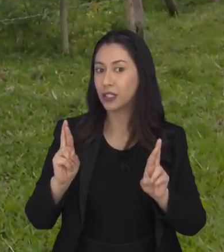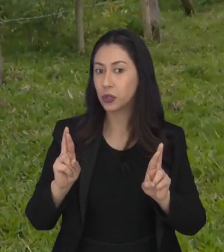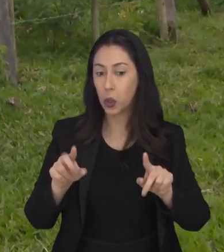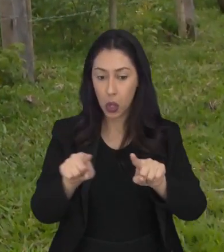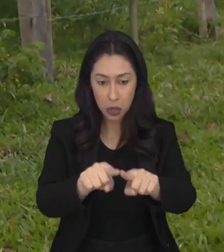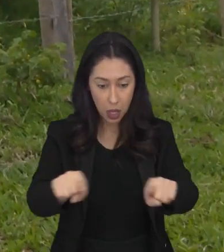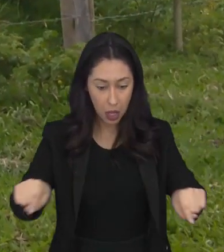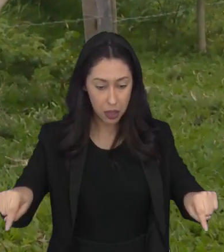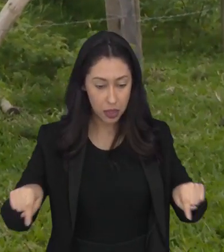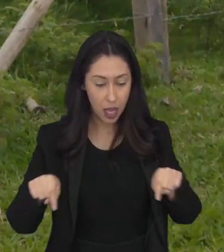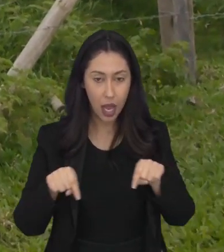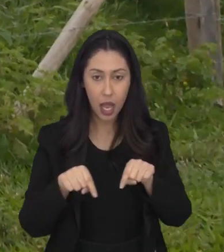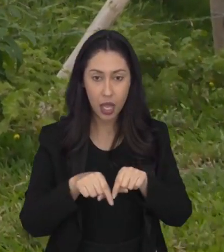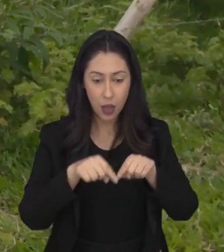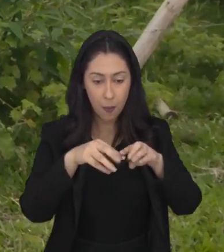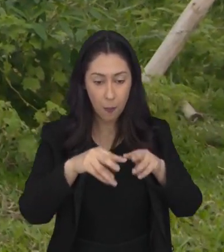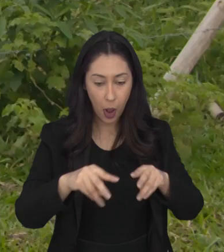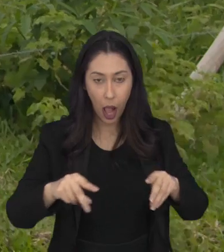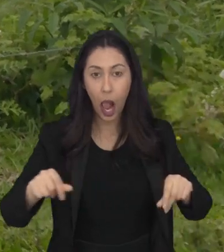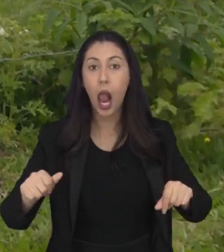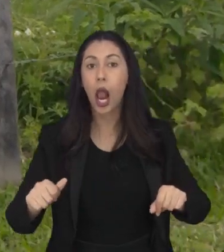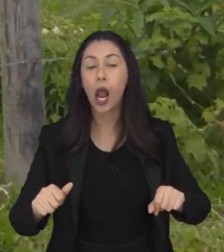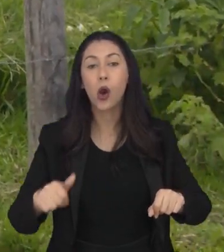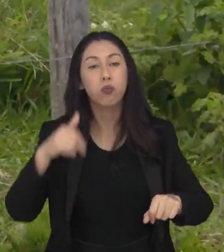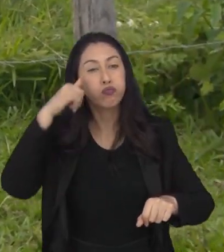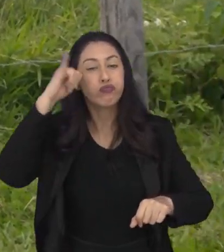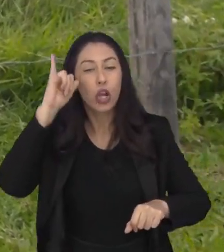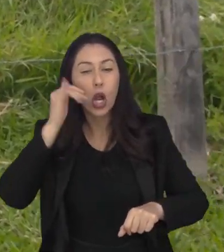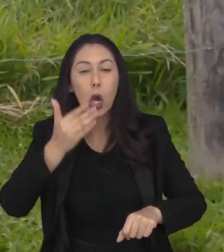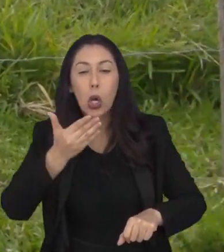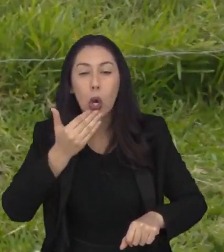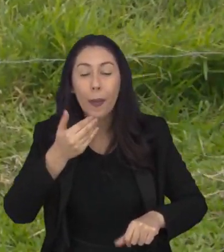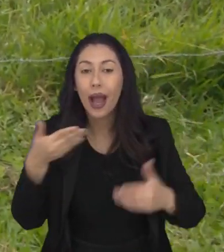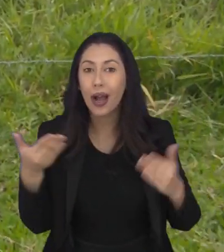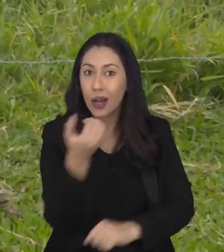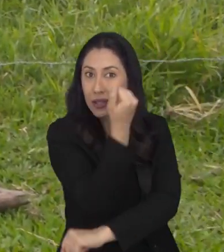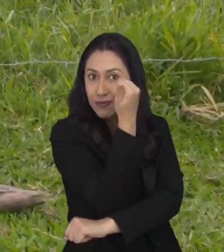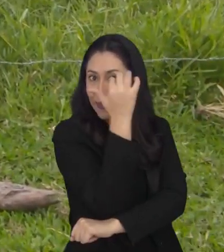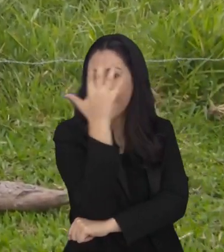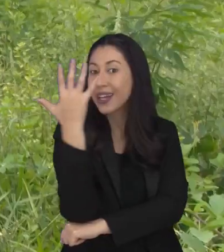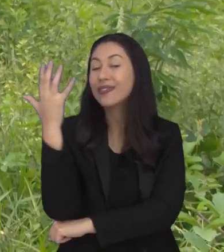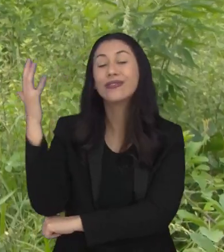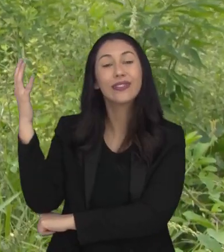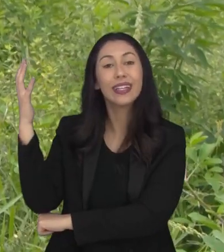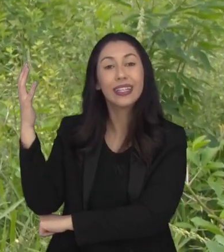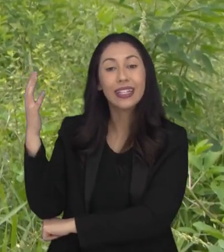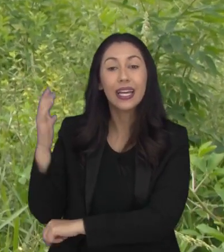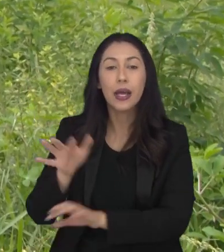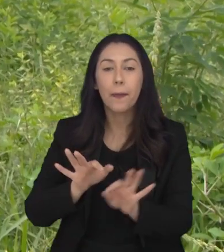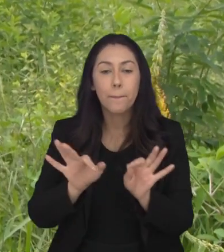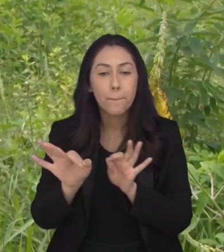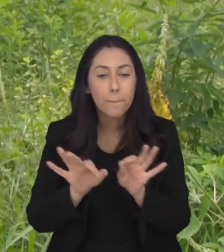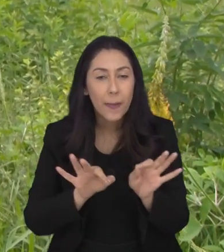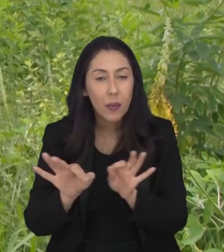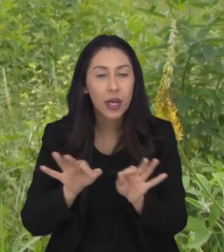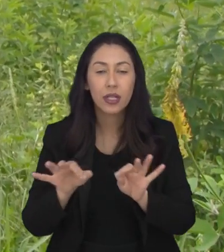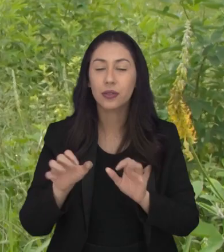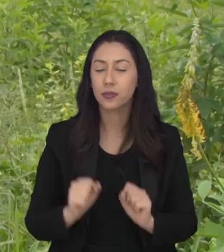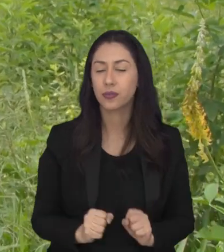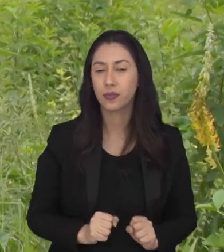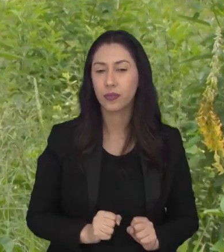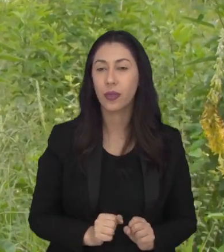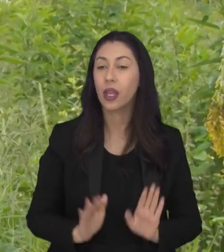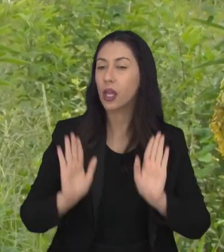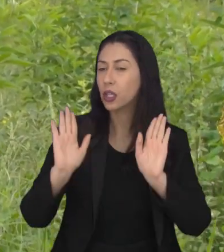A expectativa é que aos poucos o terreno usado por muito tempo como pasto possa mais uma vez ser arborizado. É a